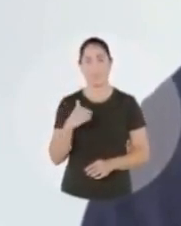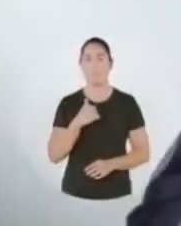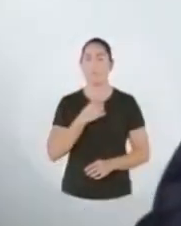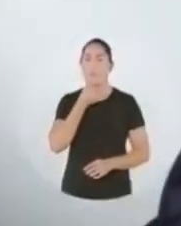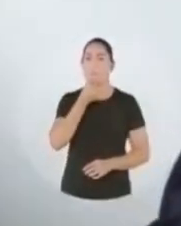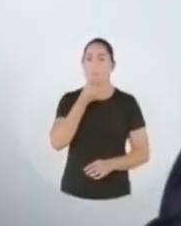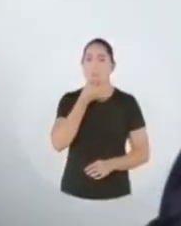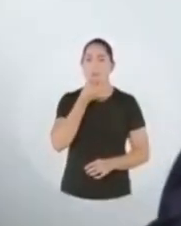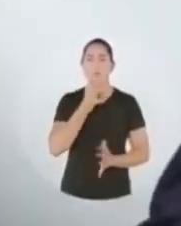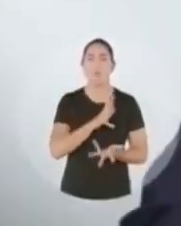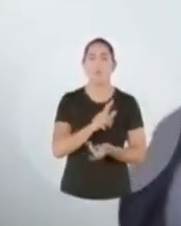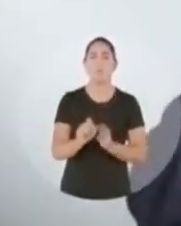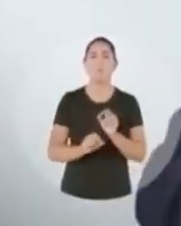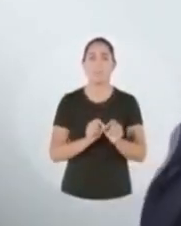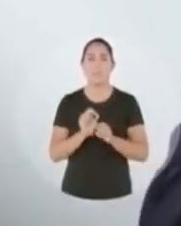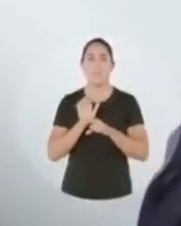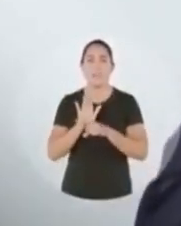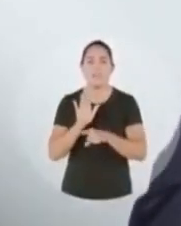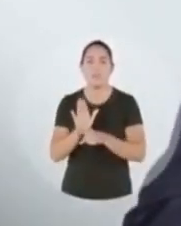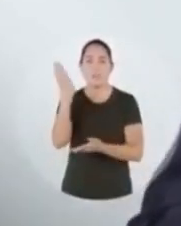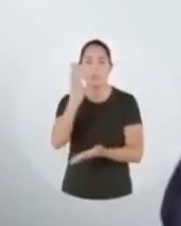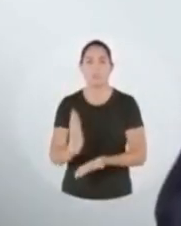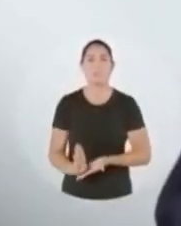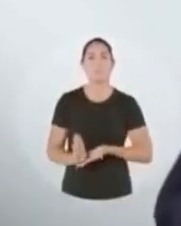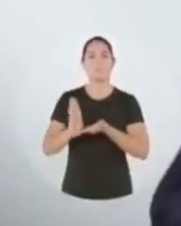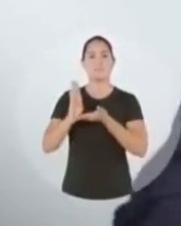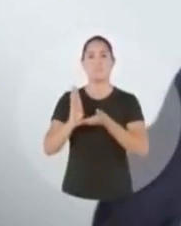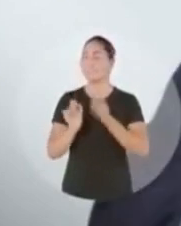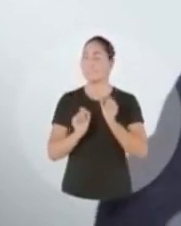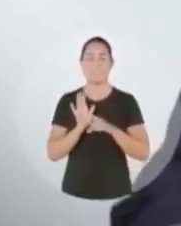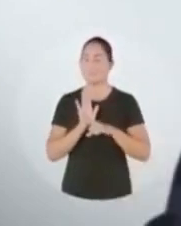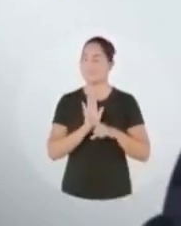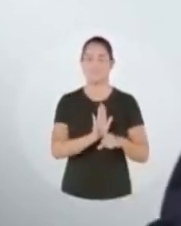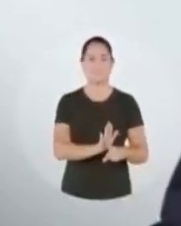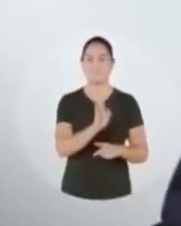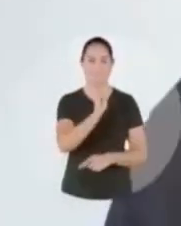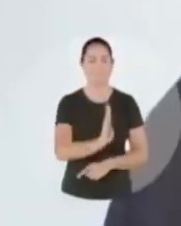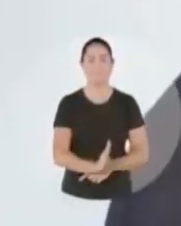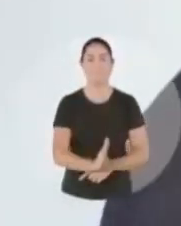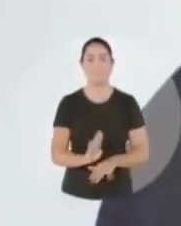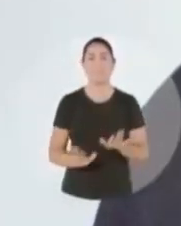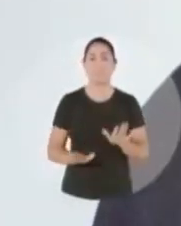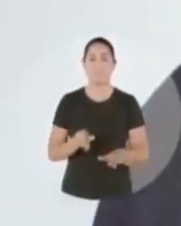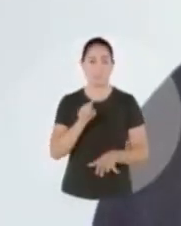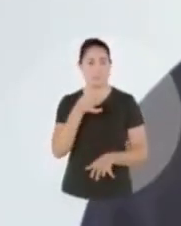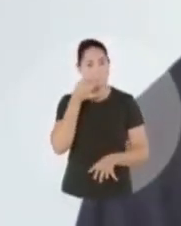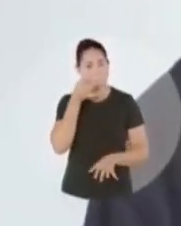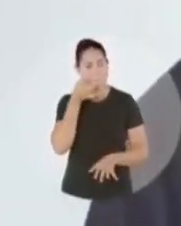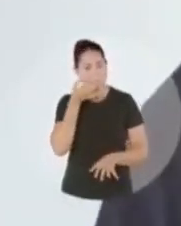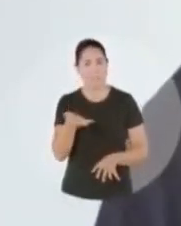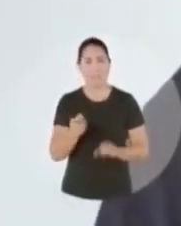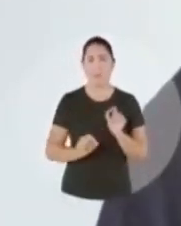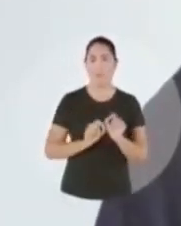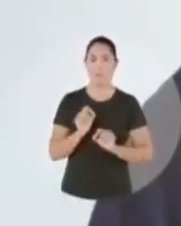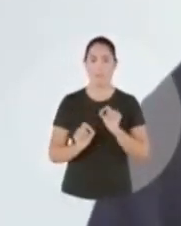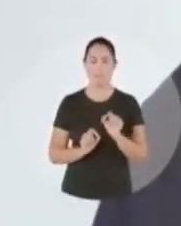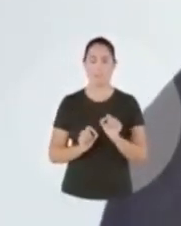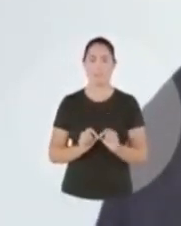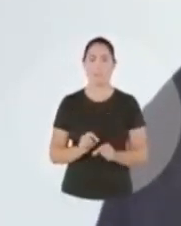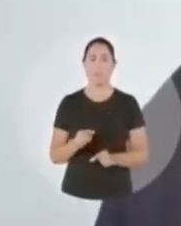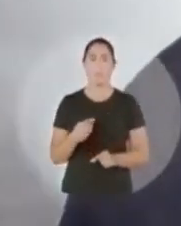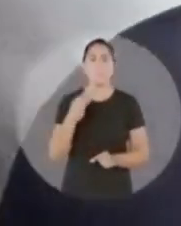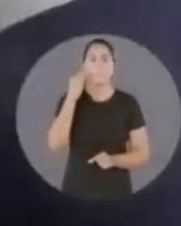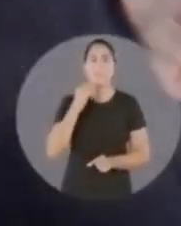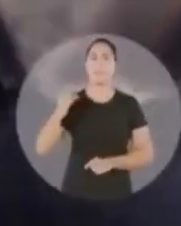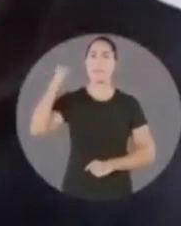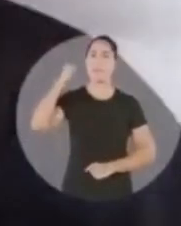mim, o mundo se divide entre quem ajuda quando o Brasil precisa e quem não ajuda. Você pode pensar, então Meirelles, o